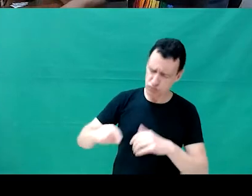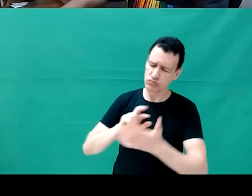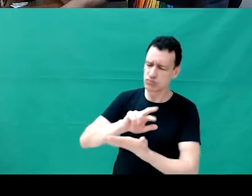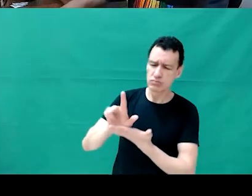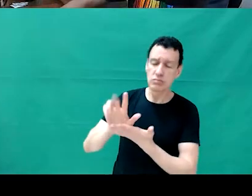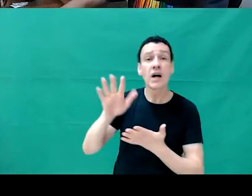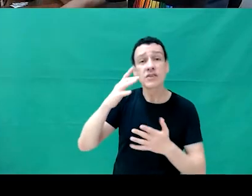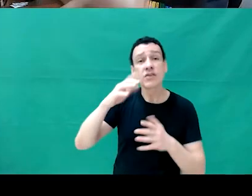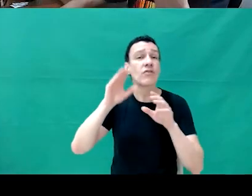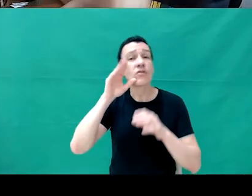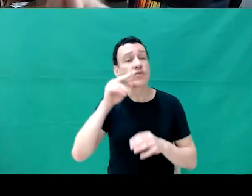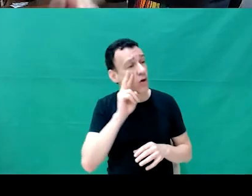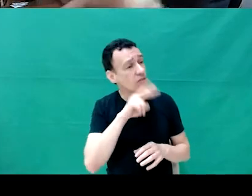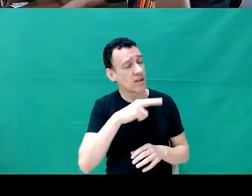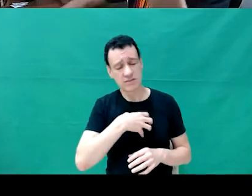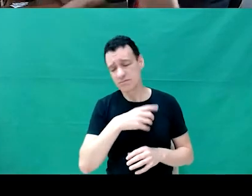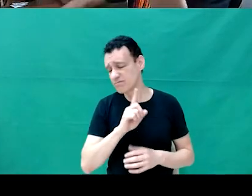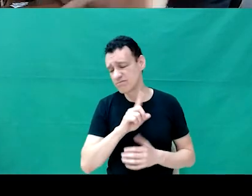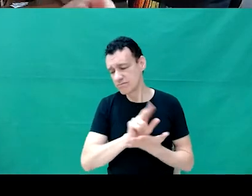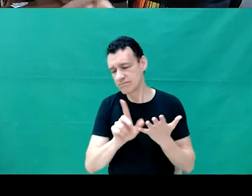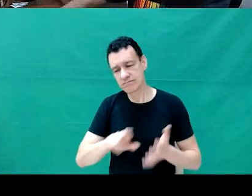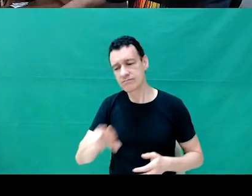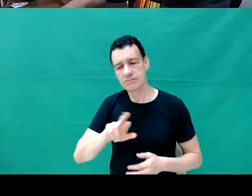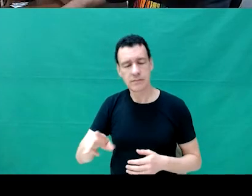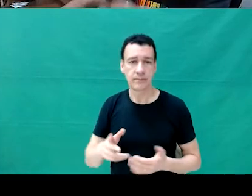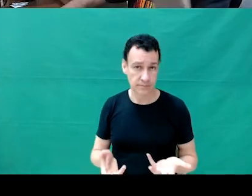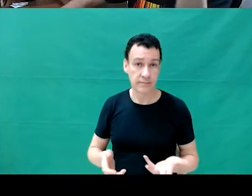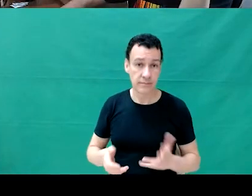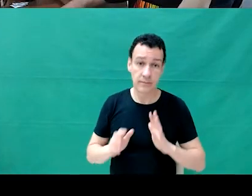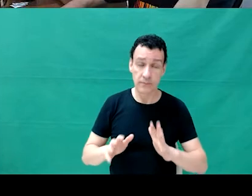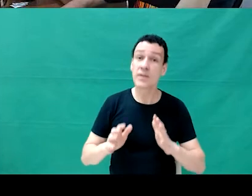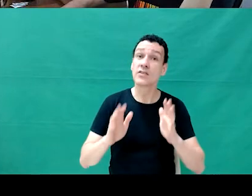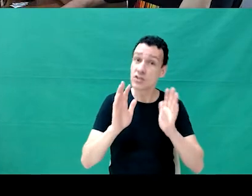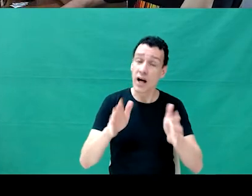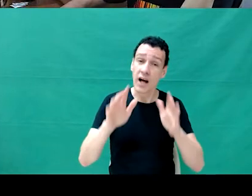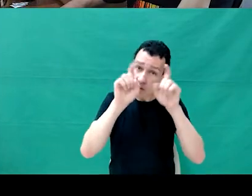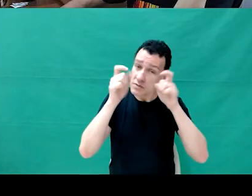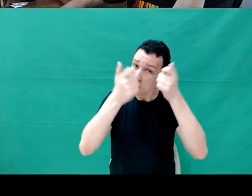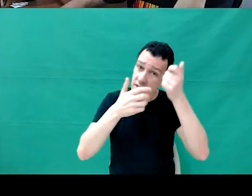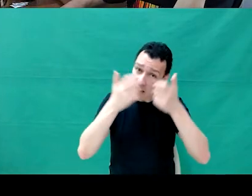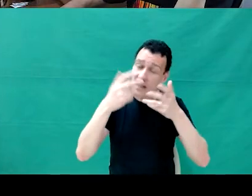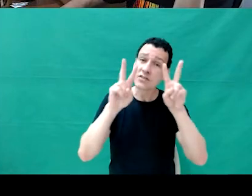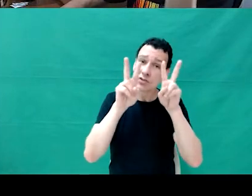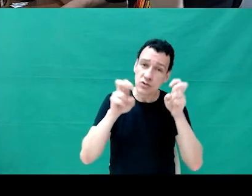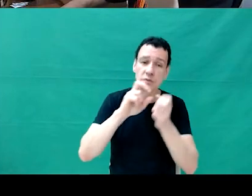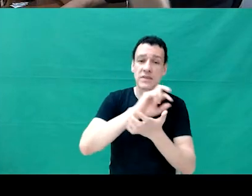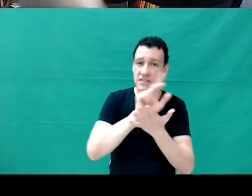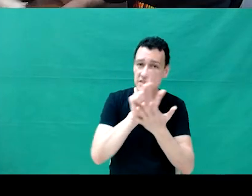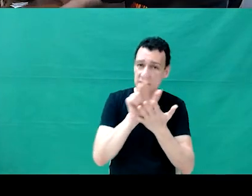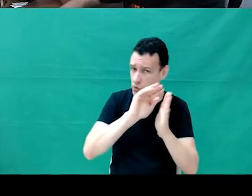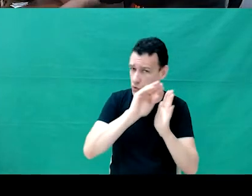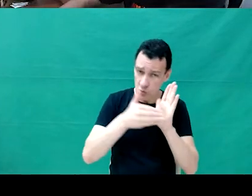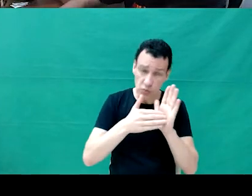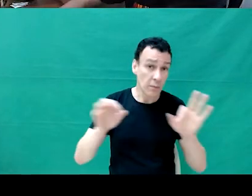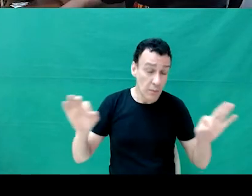consciência interna, treinamentos, e já tendo a passar a centros de diversidade, a gente começa a poder trabalhar com comunicação externa.